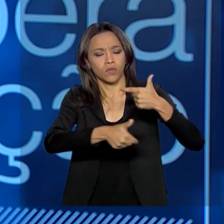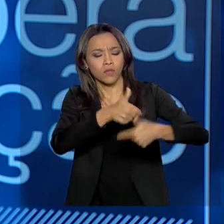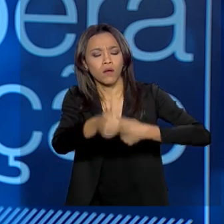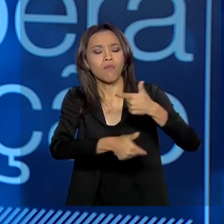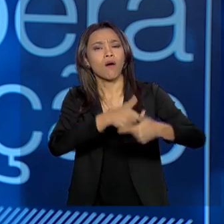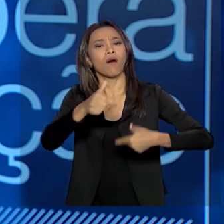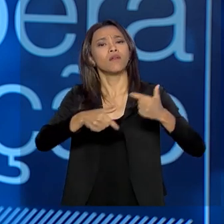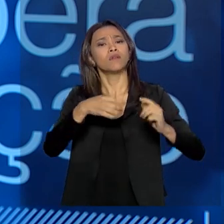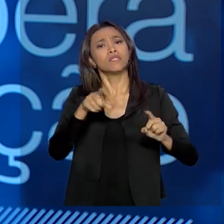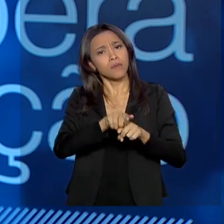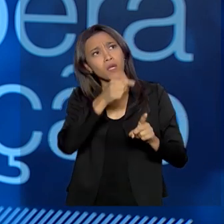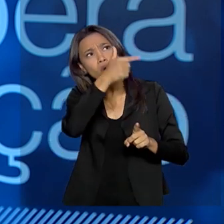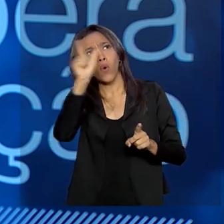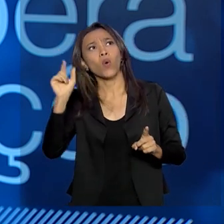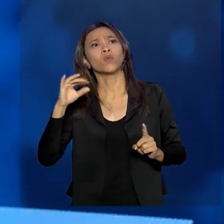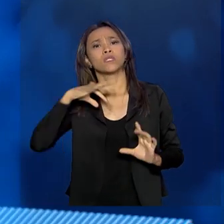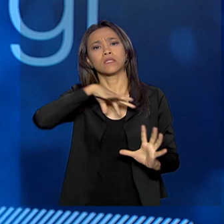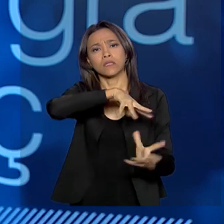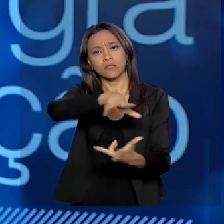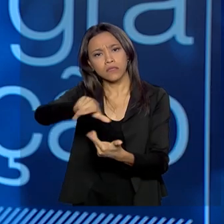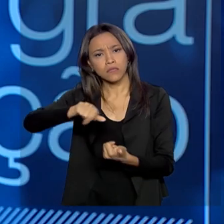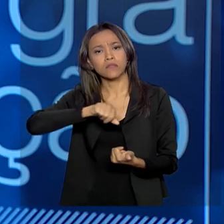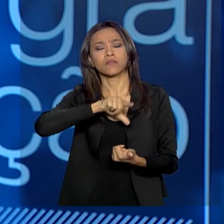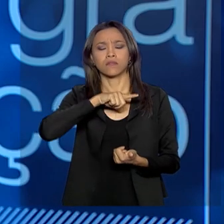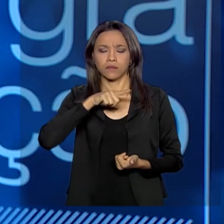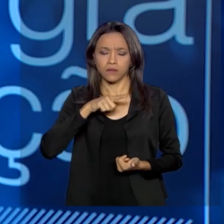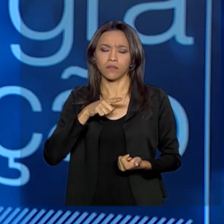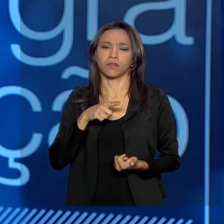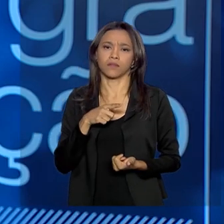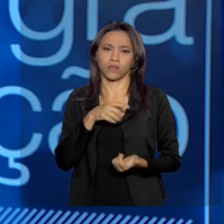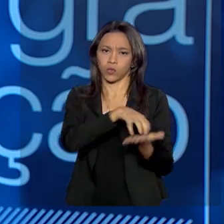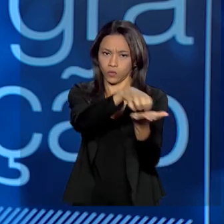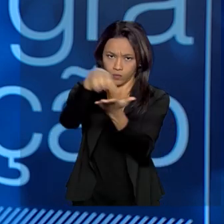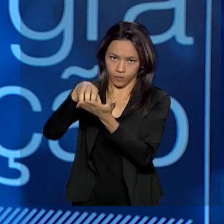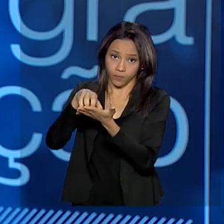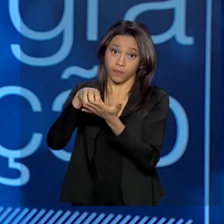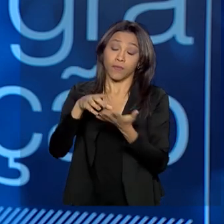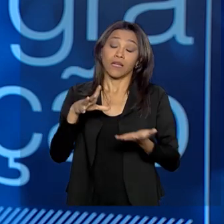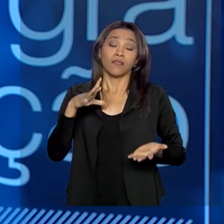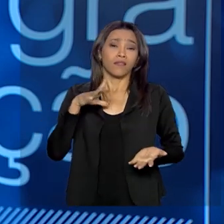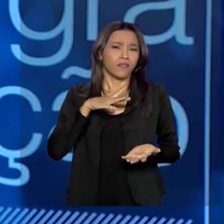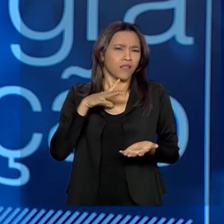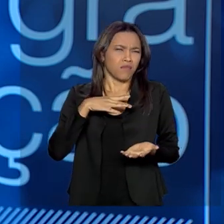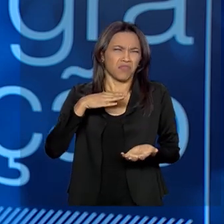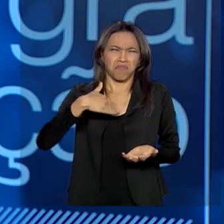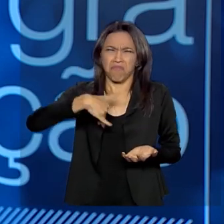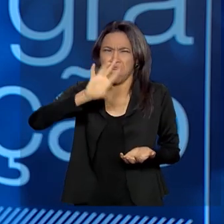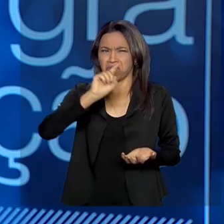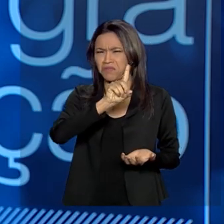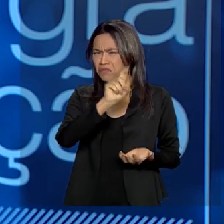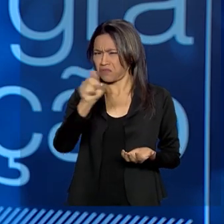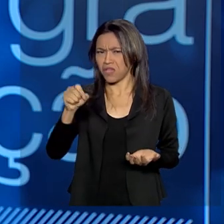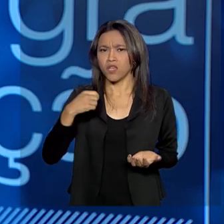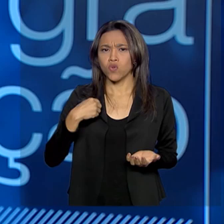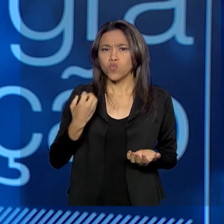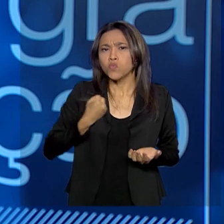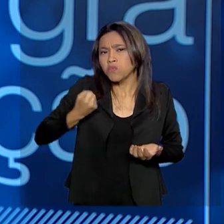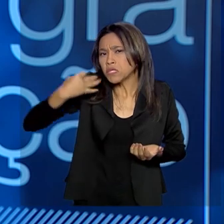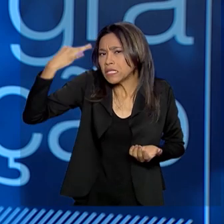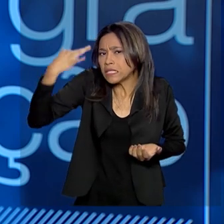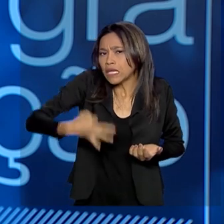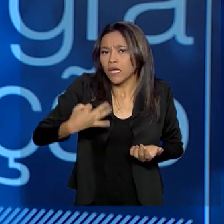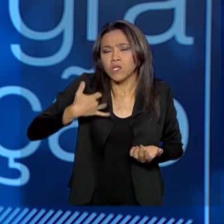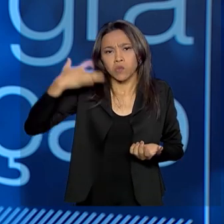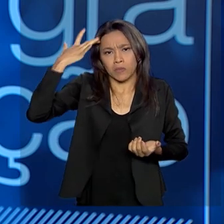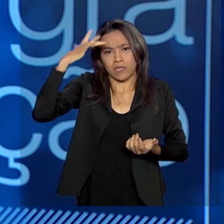internacionais e nacionais. Nós temos cento e tantas organizações, eu não saberia dizer cento e quantas